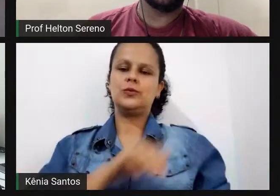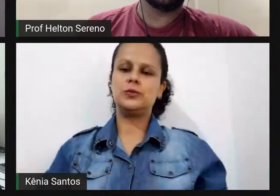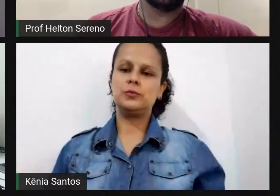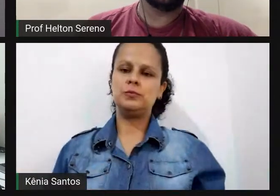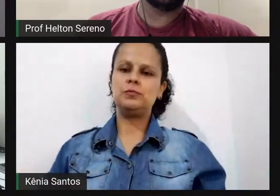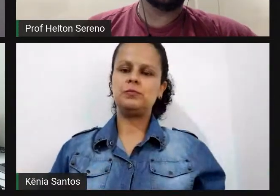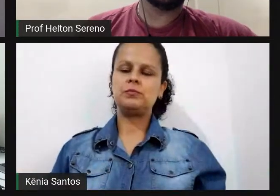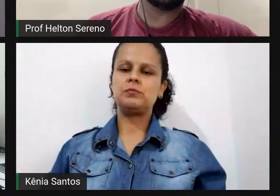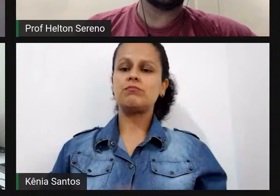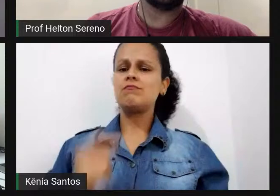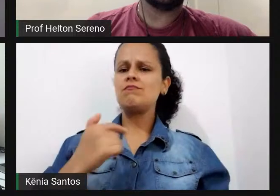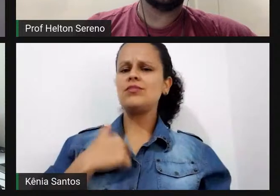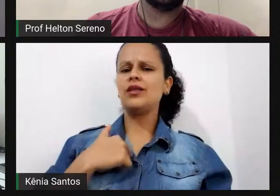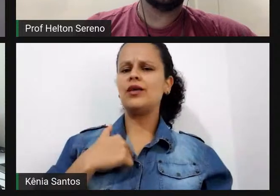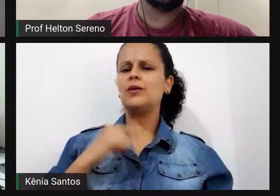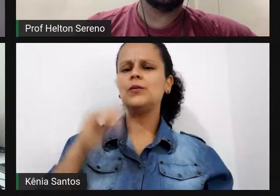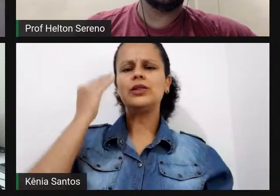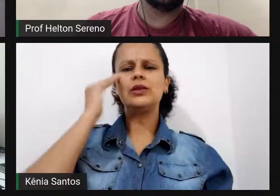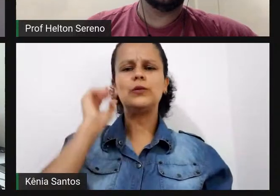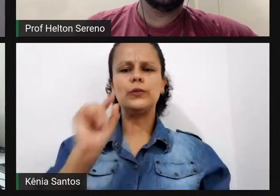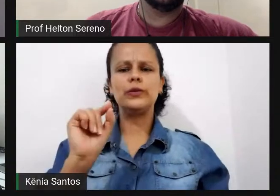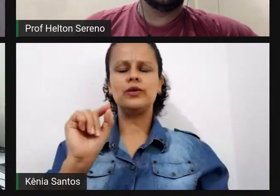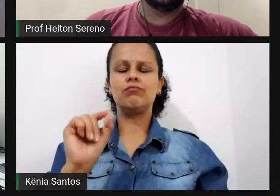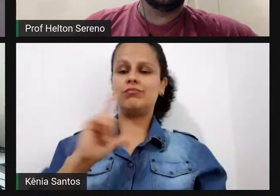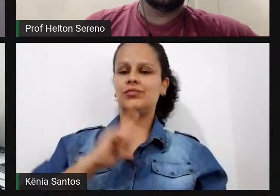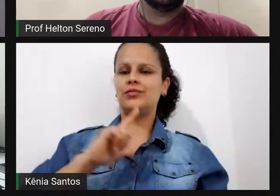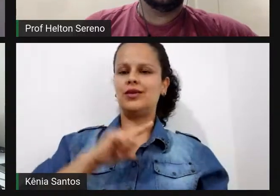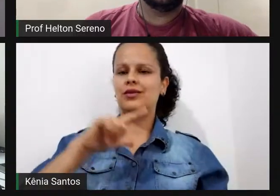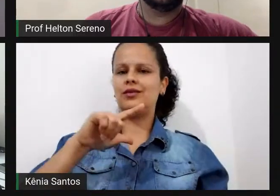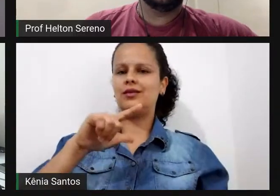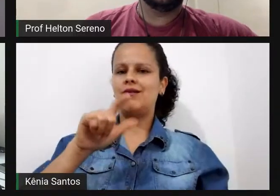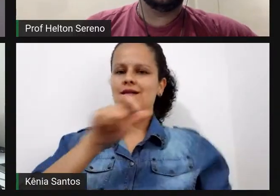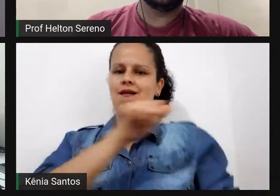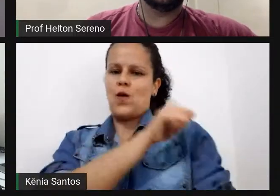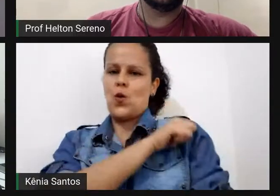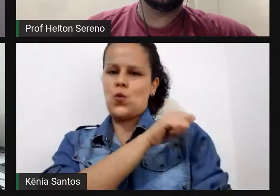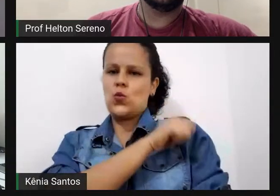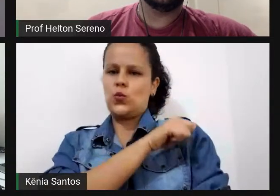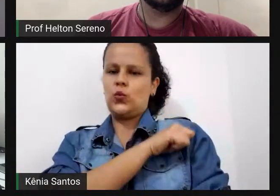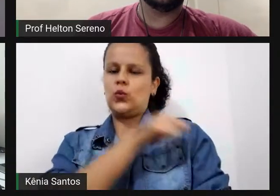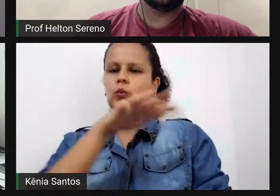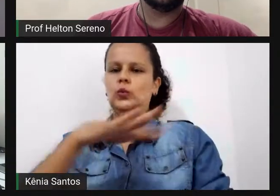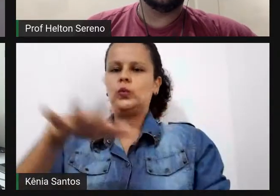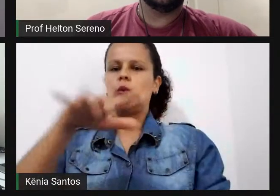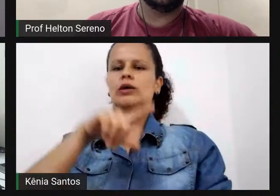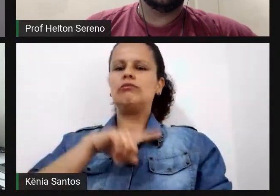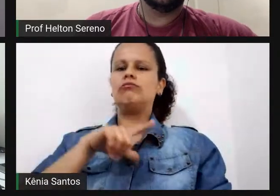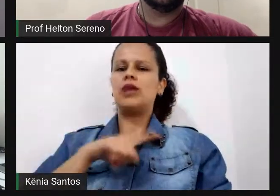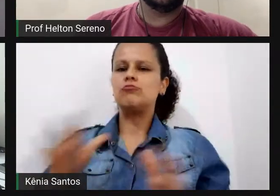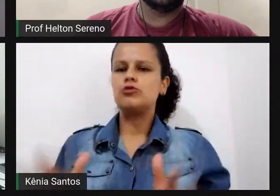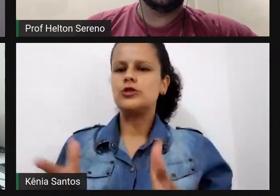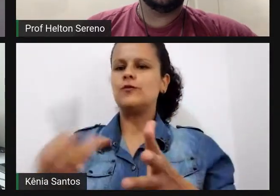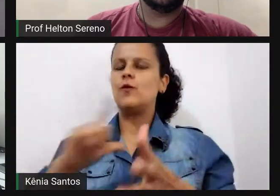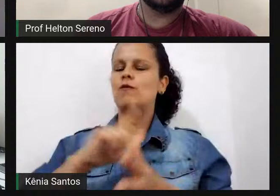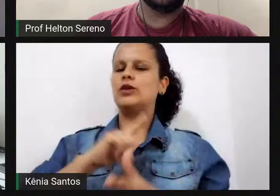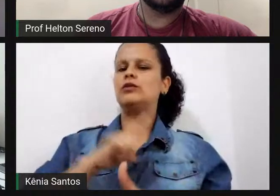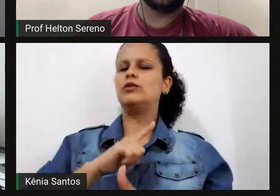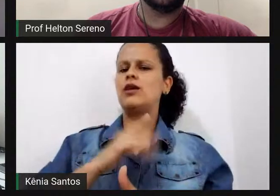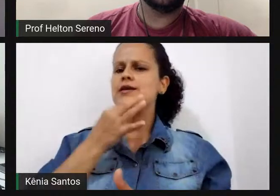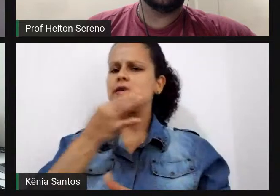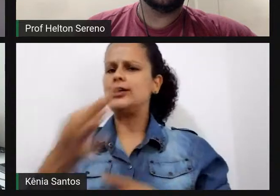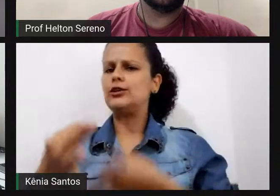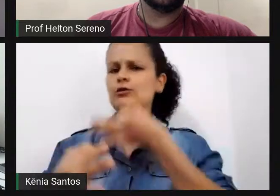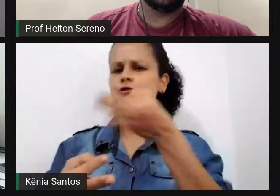que na medida que você desenvolve nos estudantes essa capacidade crítica de pensar, de tomar decisões,